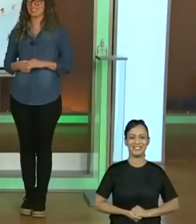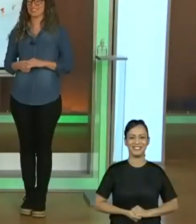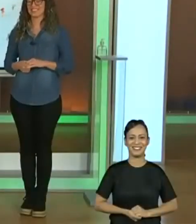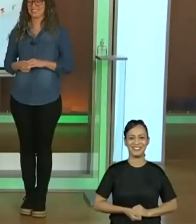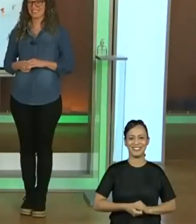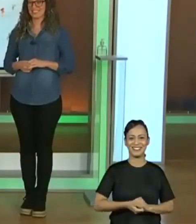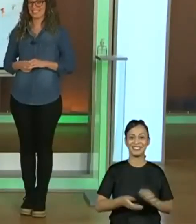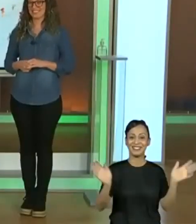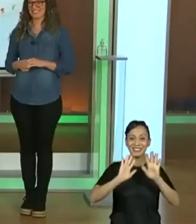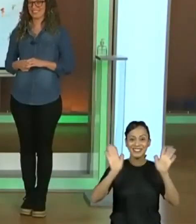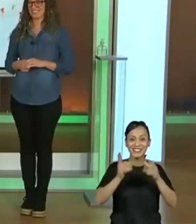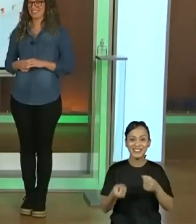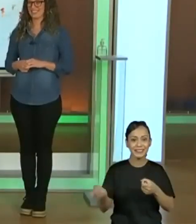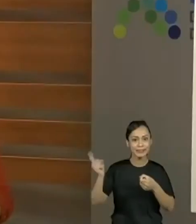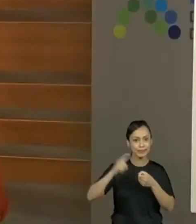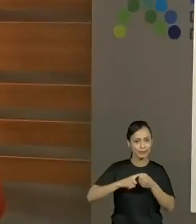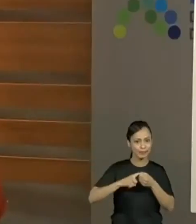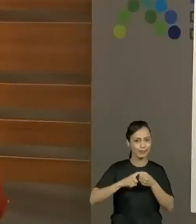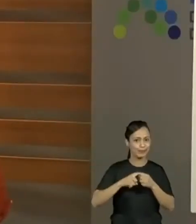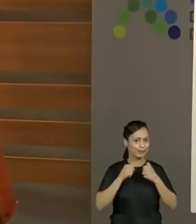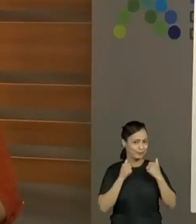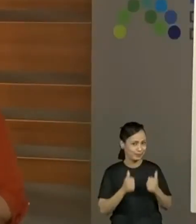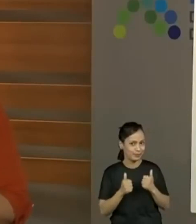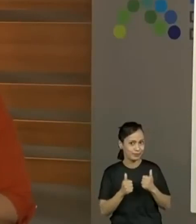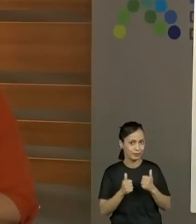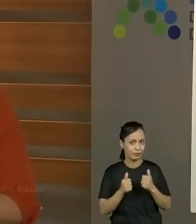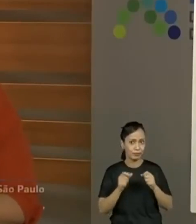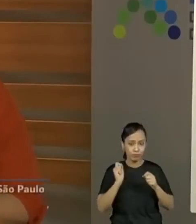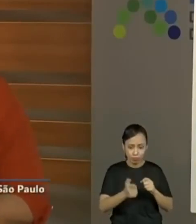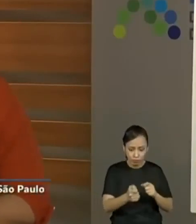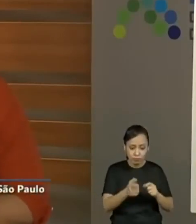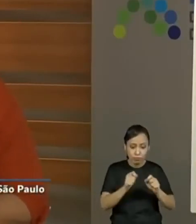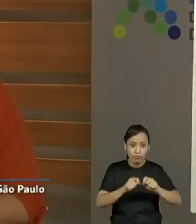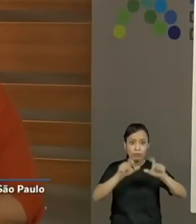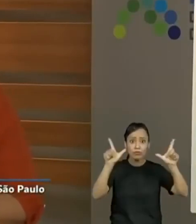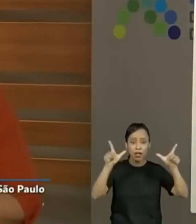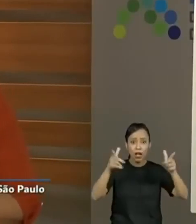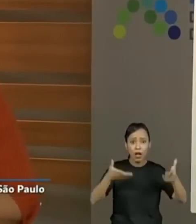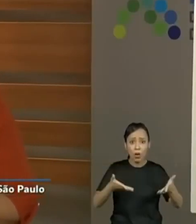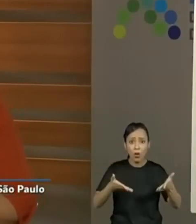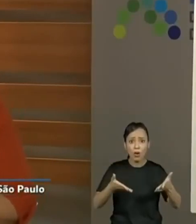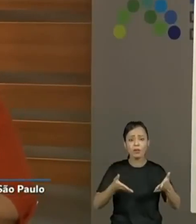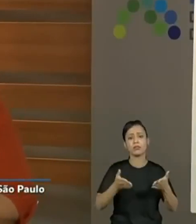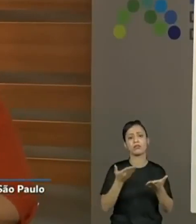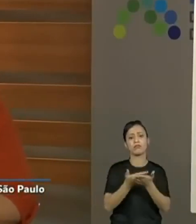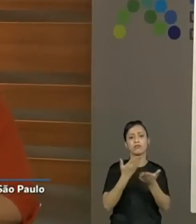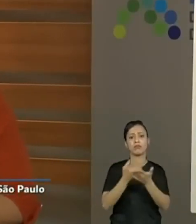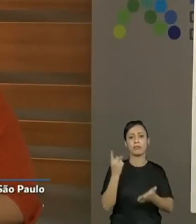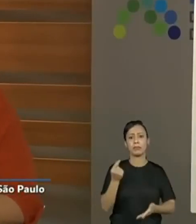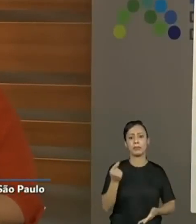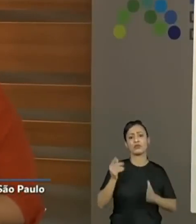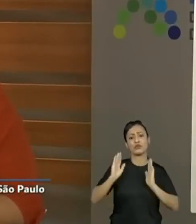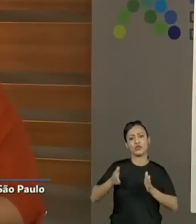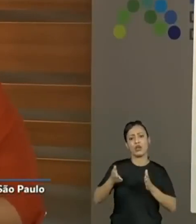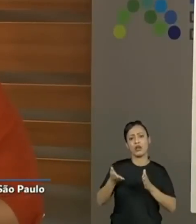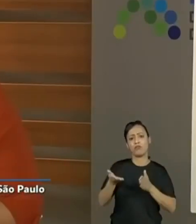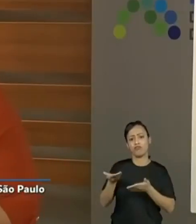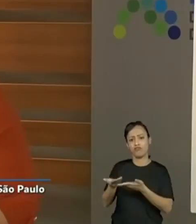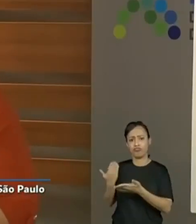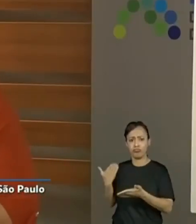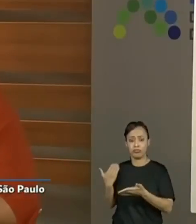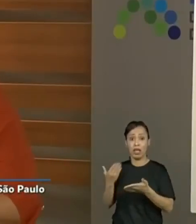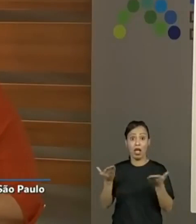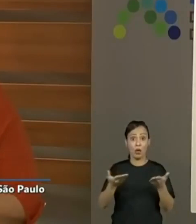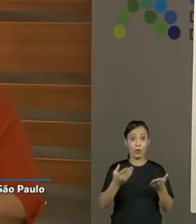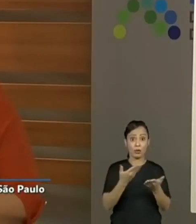Voltamos turminha, para quem está chegando agora, este é nosso segundo momento da aula de língua portuguesa, trabalhando a